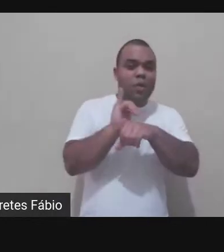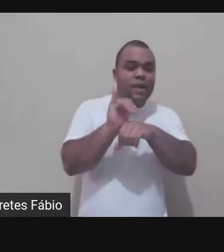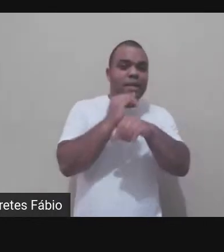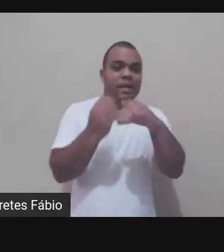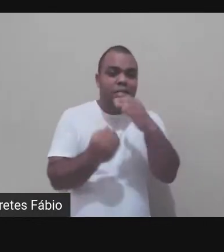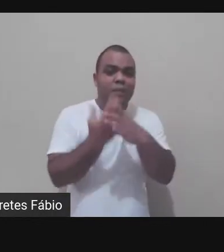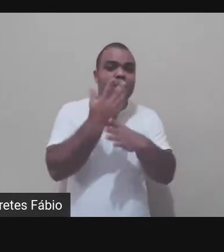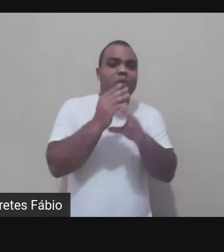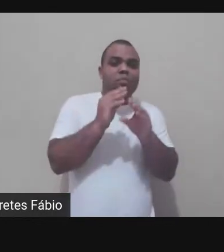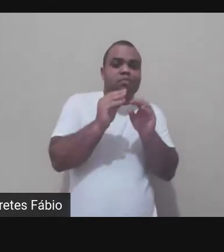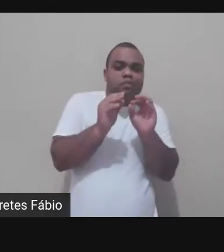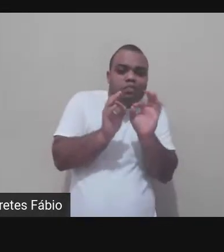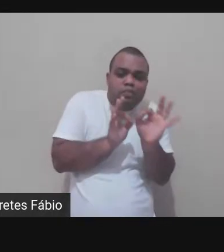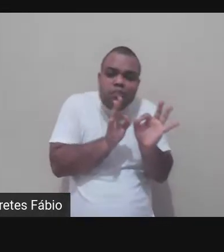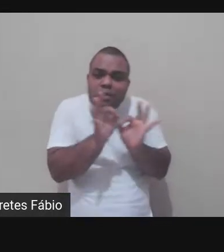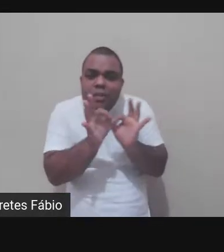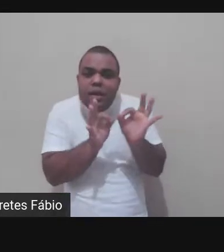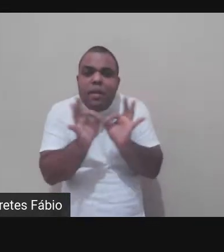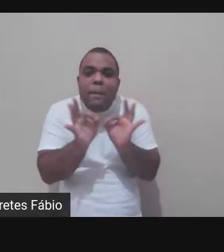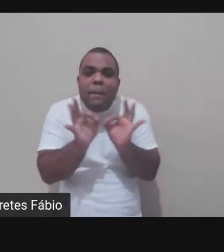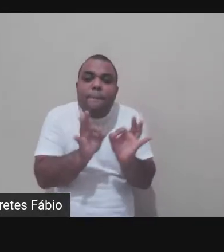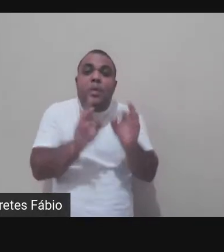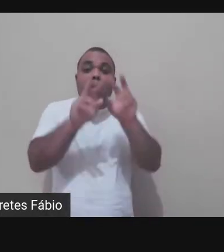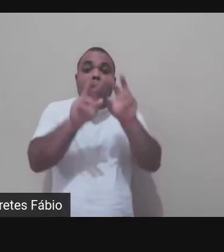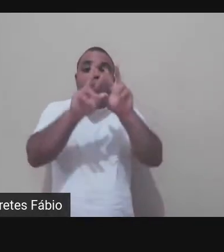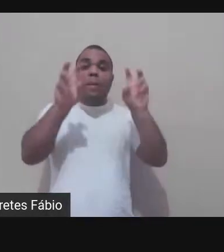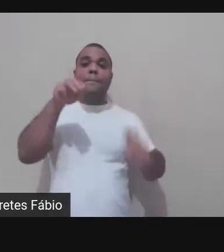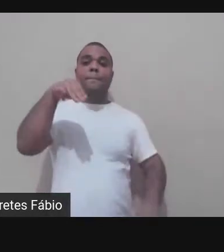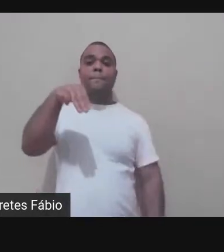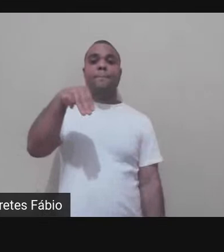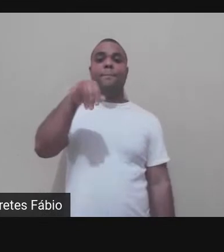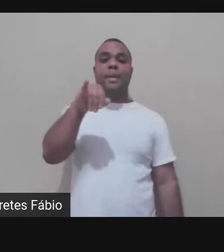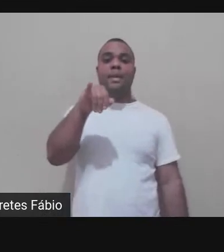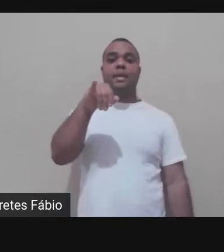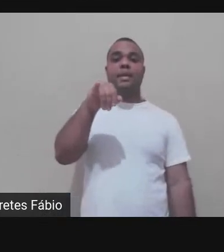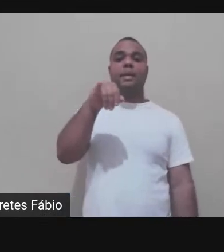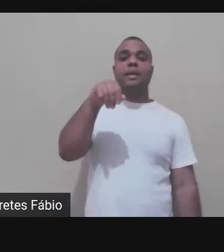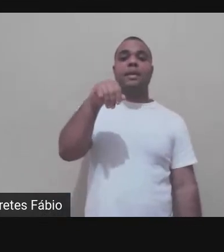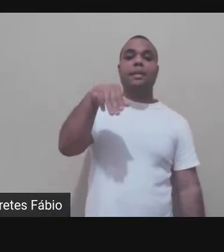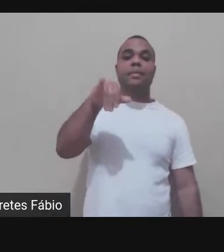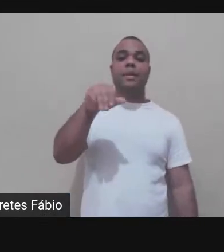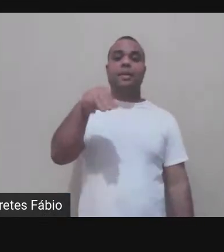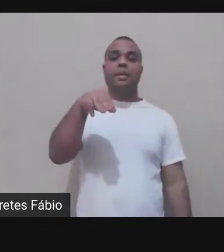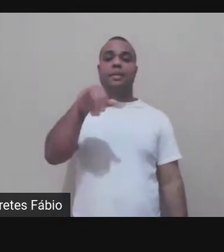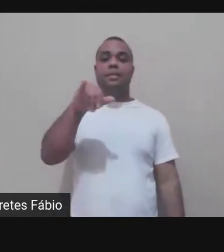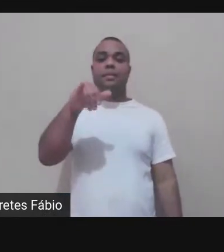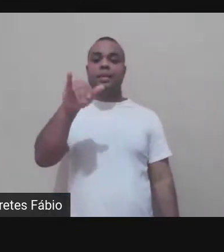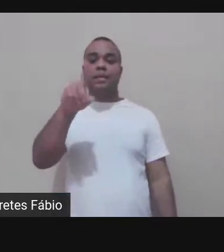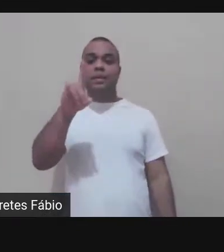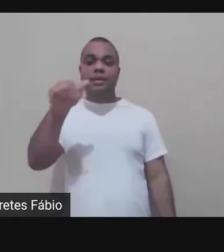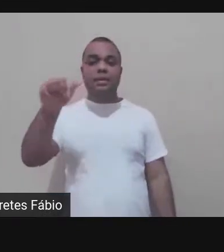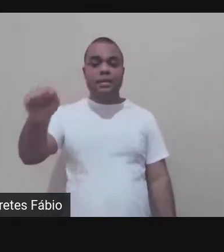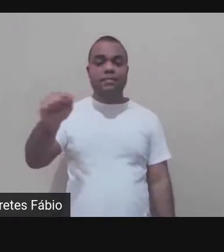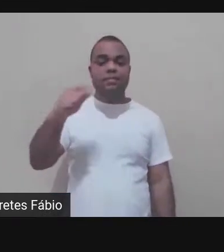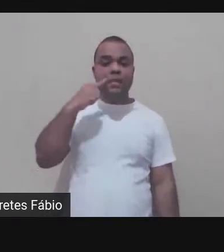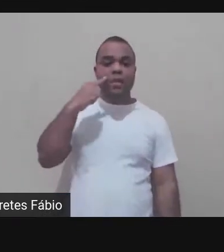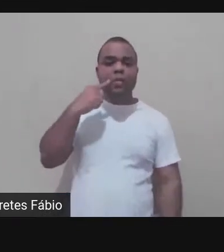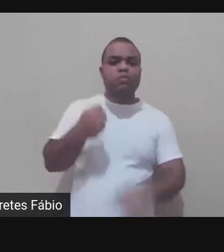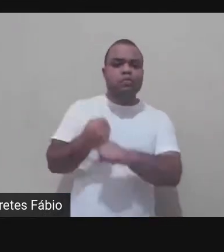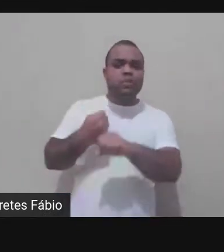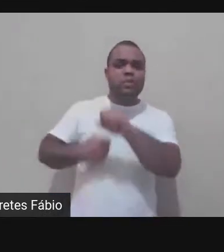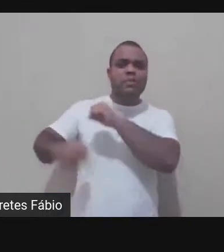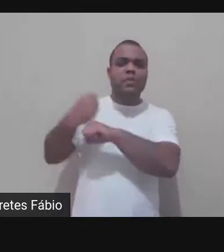dentro do meu intervalo do mestrado e doutorado nos anos de 2017 um pedaço nos anos 2017 e 2018 e